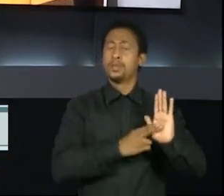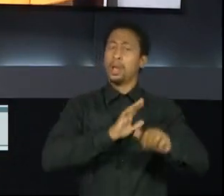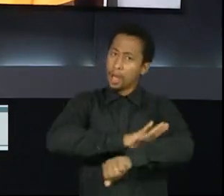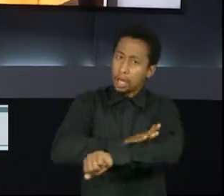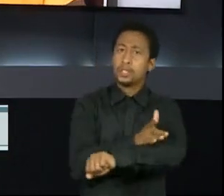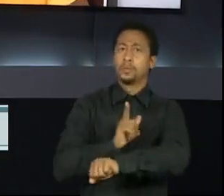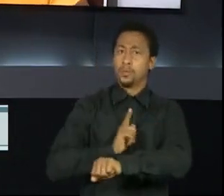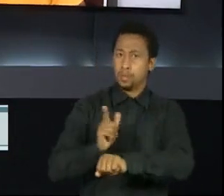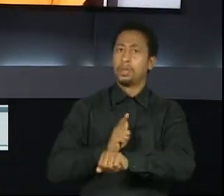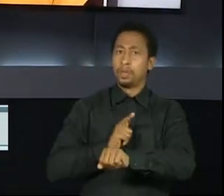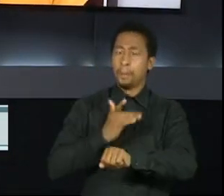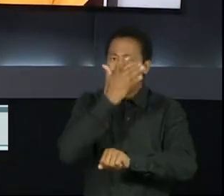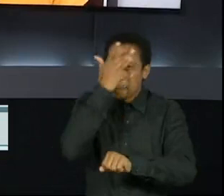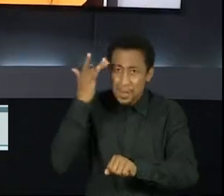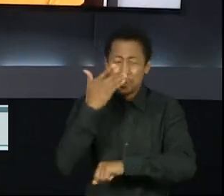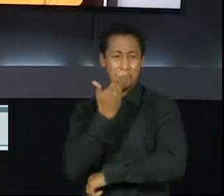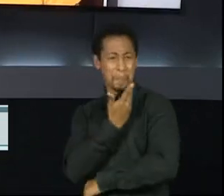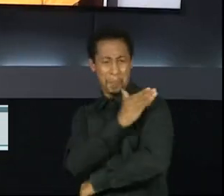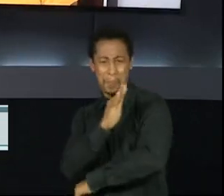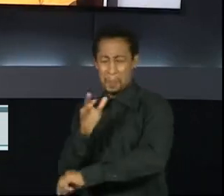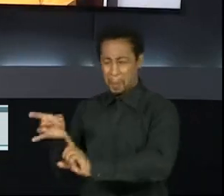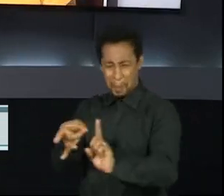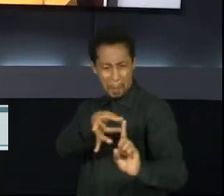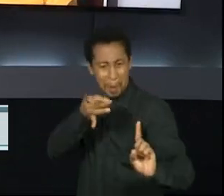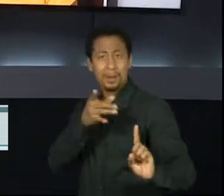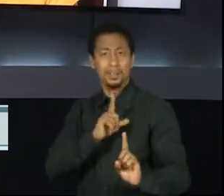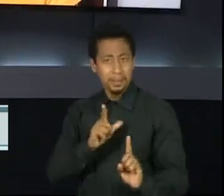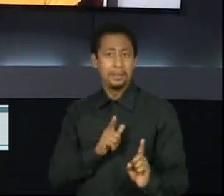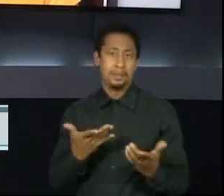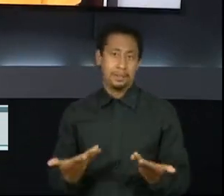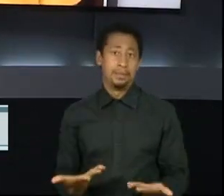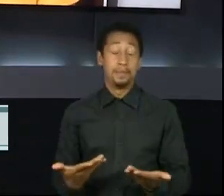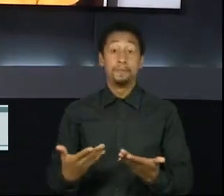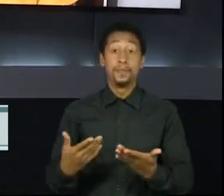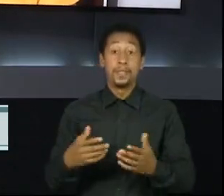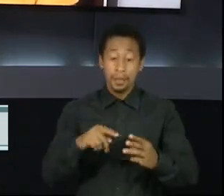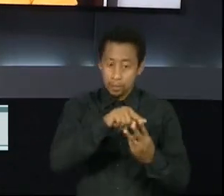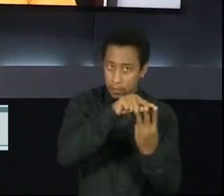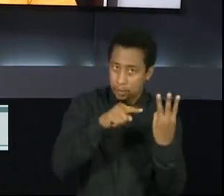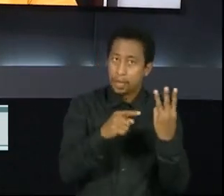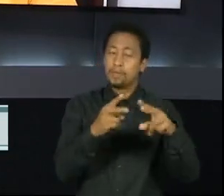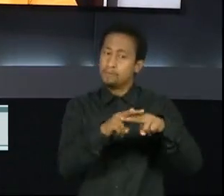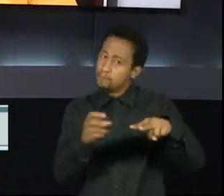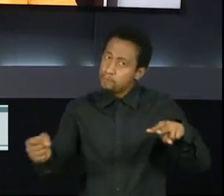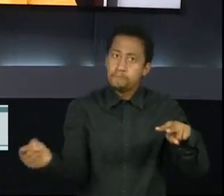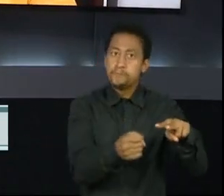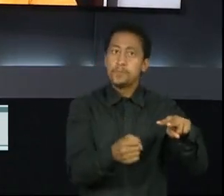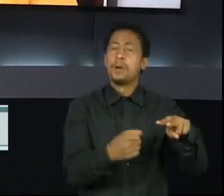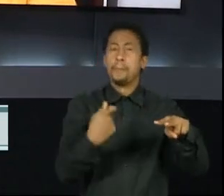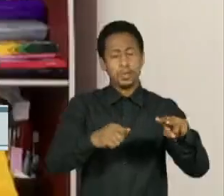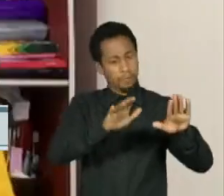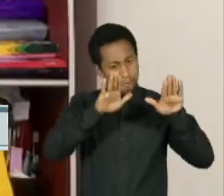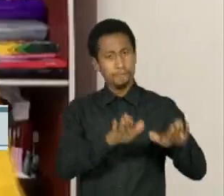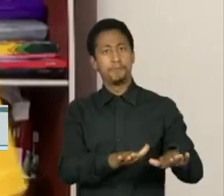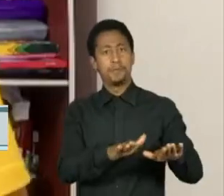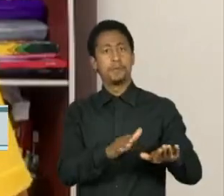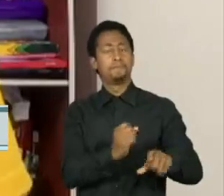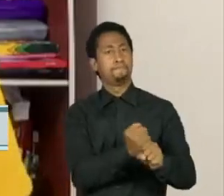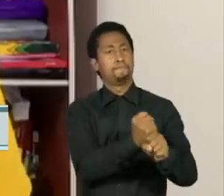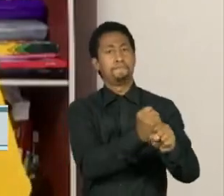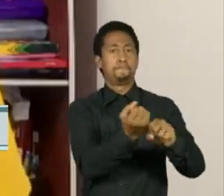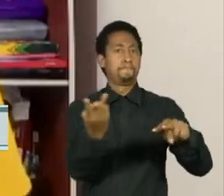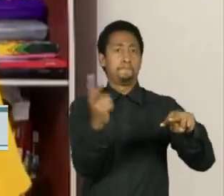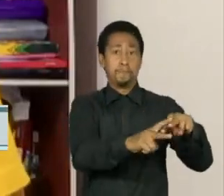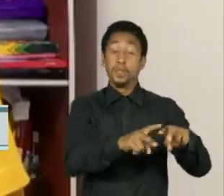trás disso. Isso precisa agravar a pena dos assassinos, mas isso precisa também exigir das autoridades que hajam